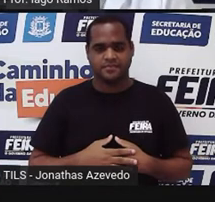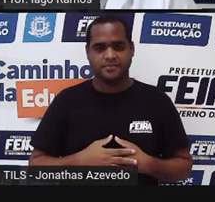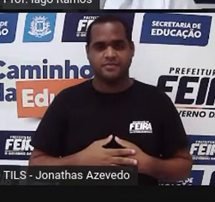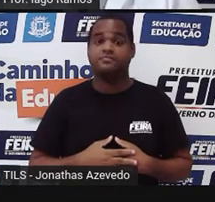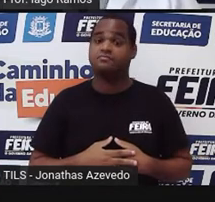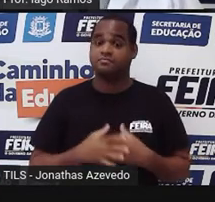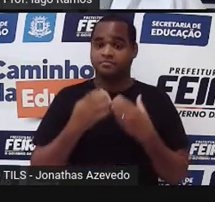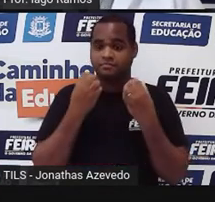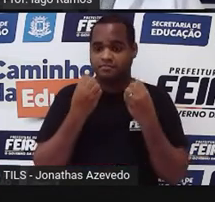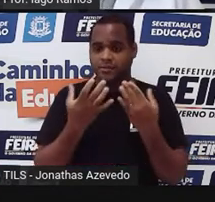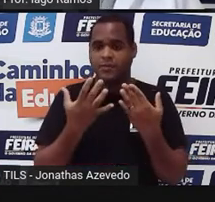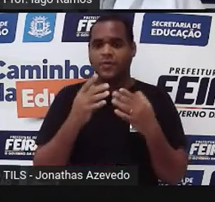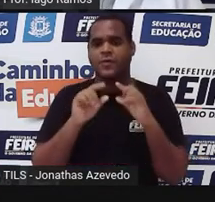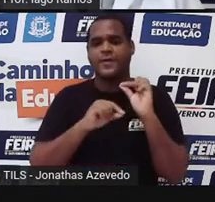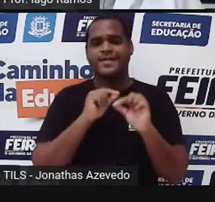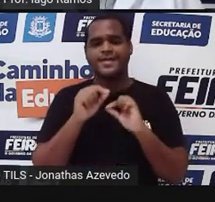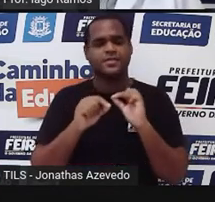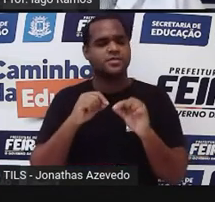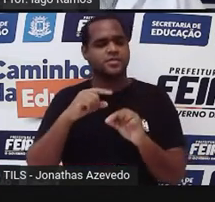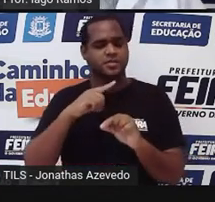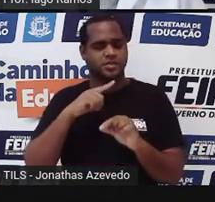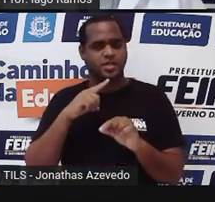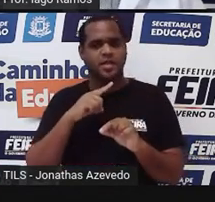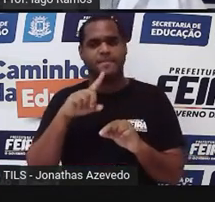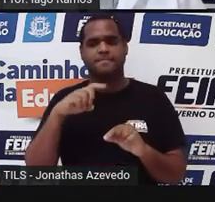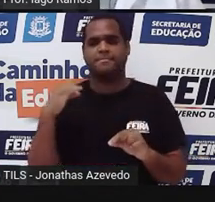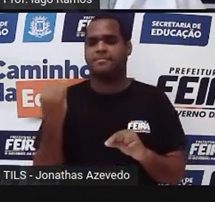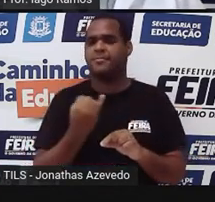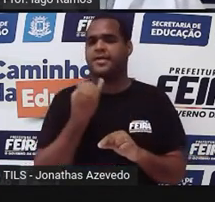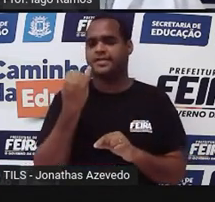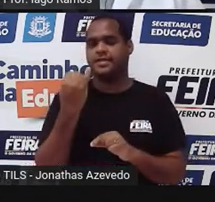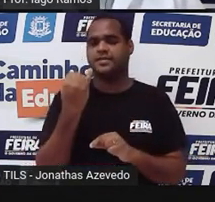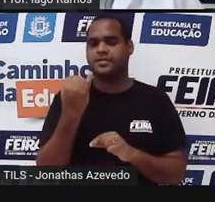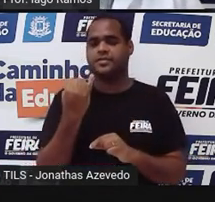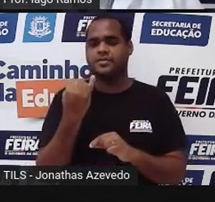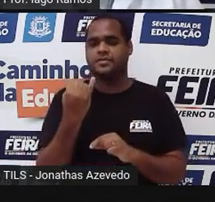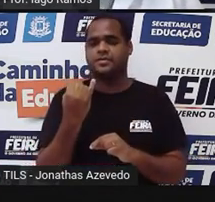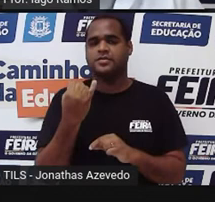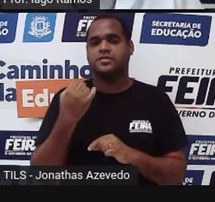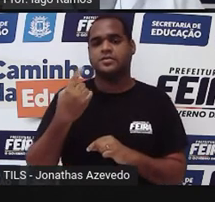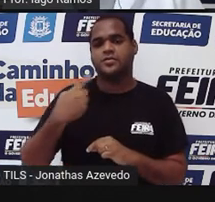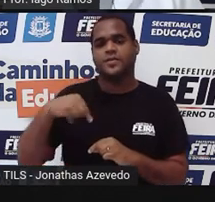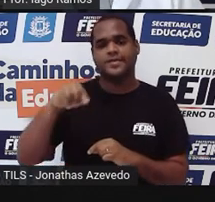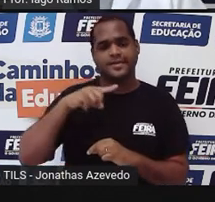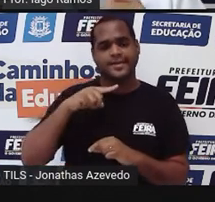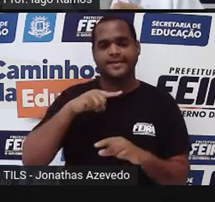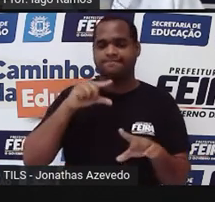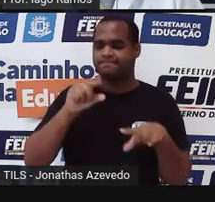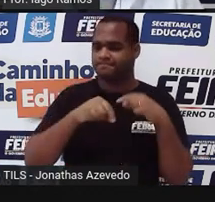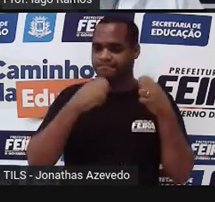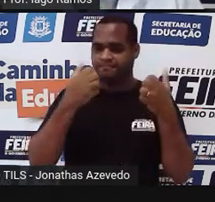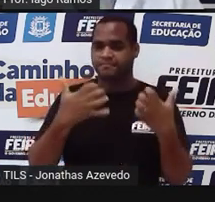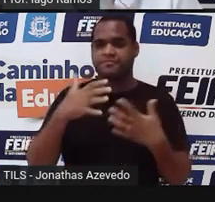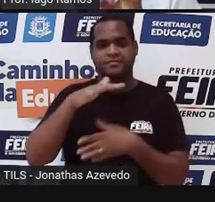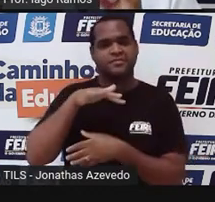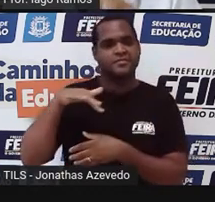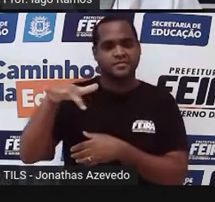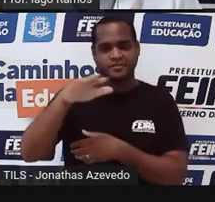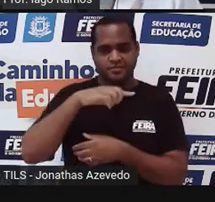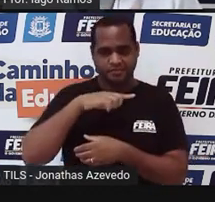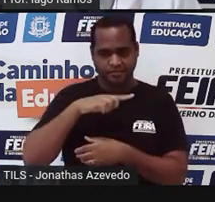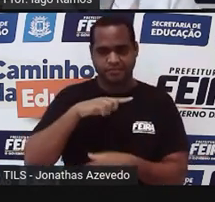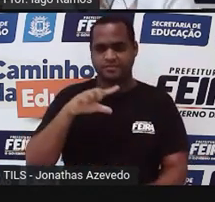Bom, o que é que a gente tem de importante aqui para a gente destacar? A área do